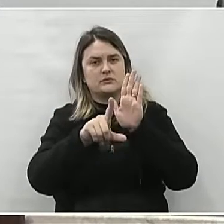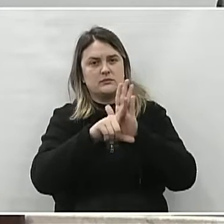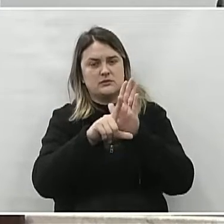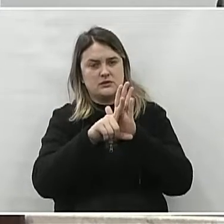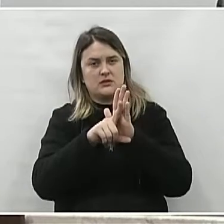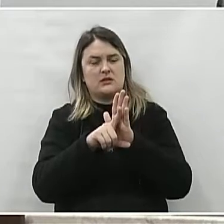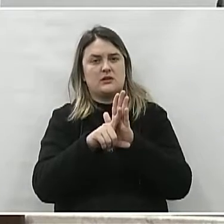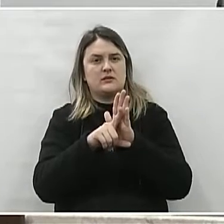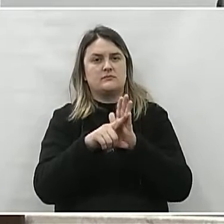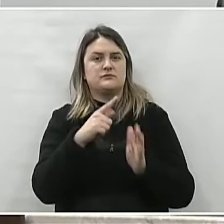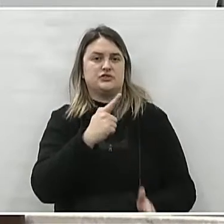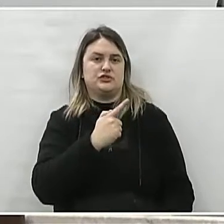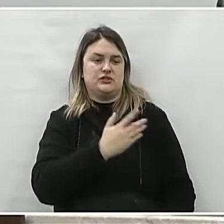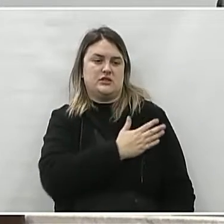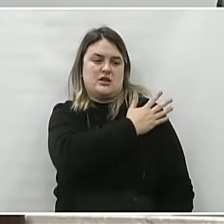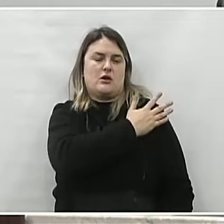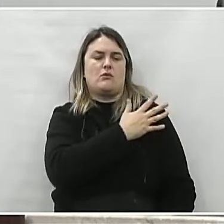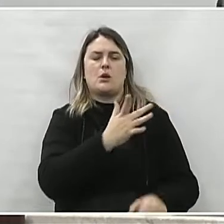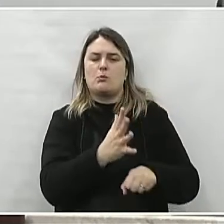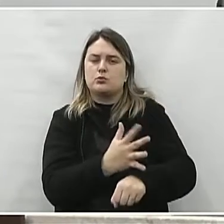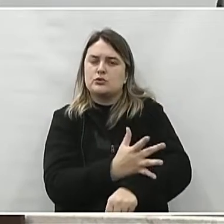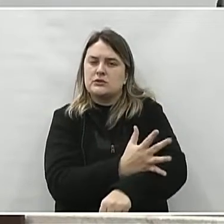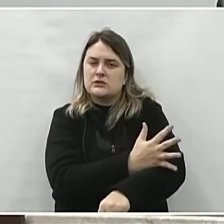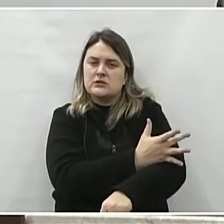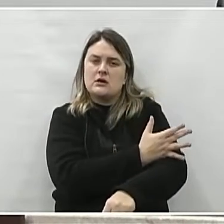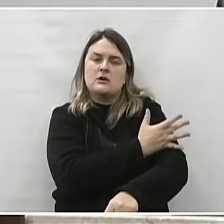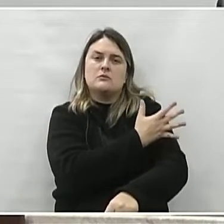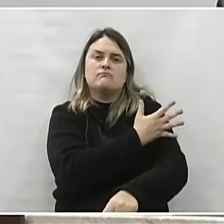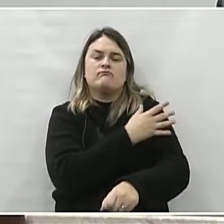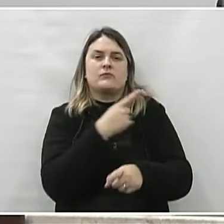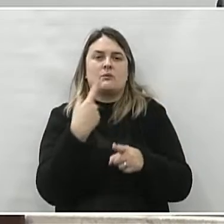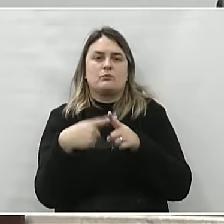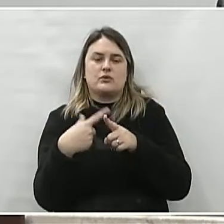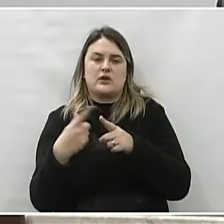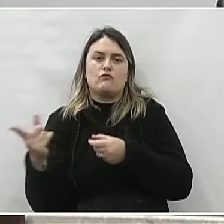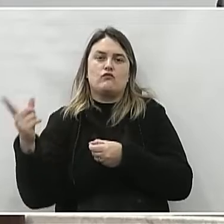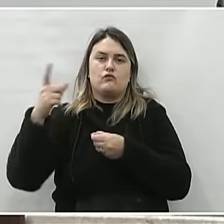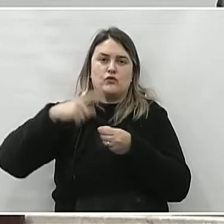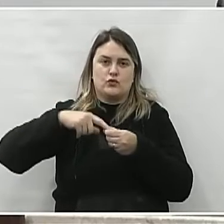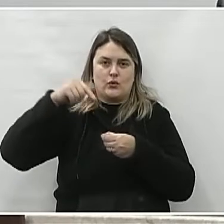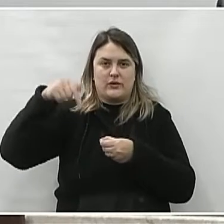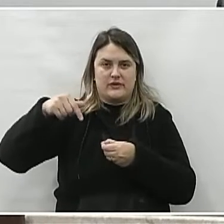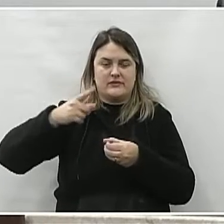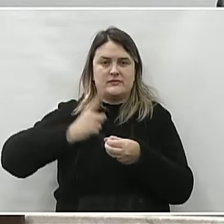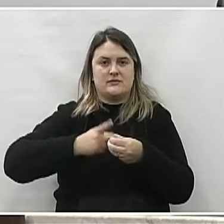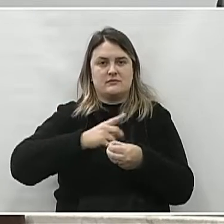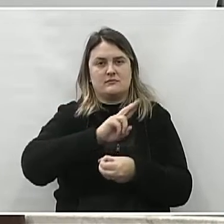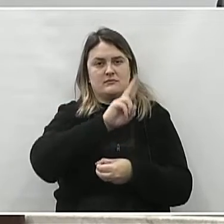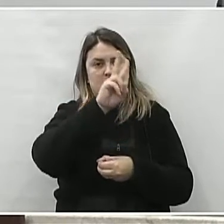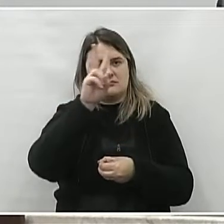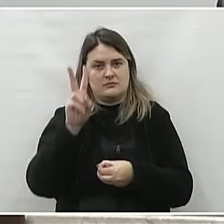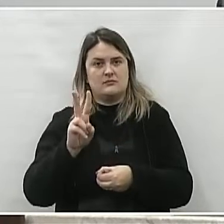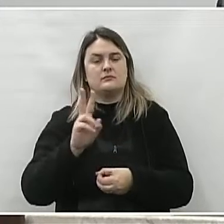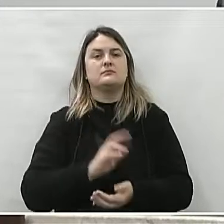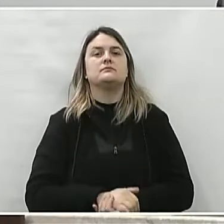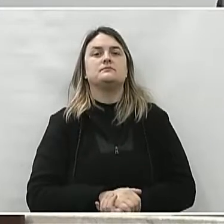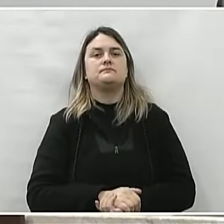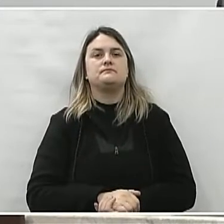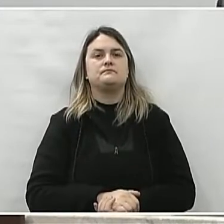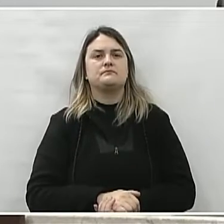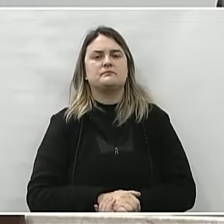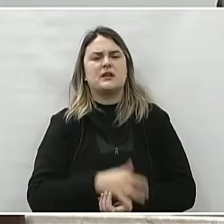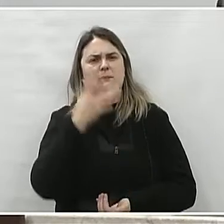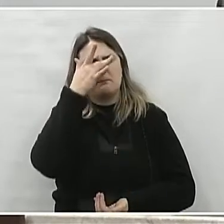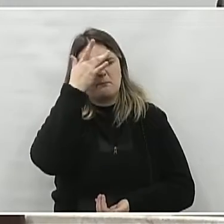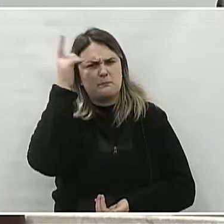O general se emocionou bastante por ter retornado aqui em União da Vitória, pessoa